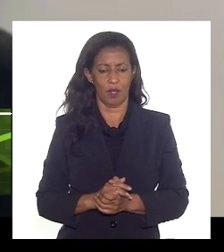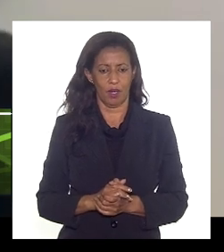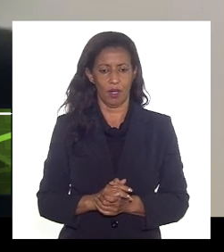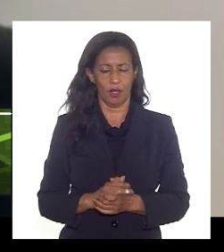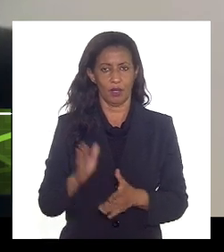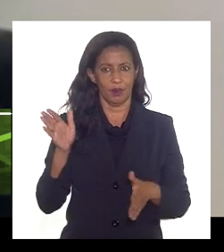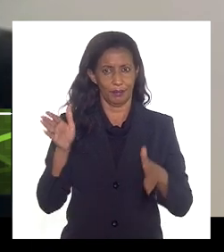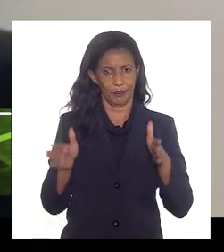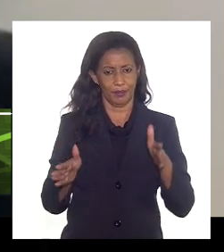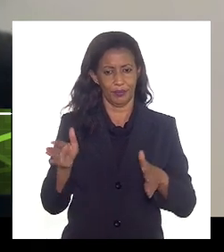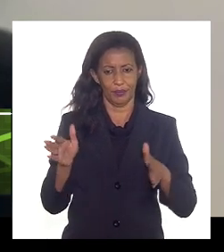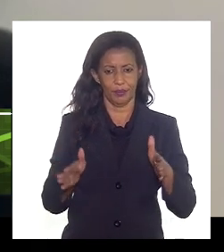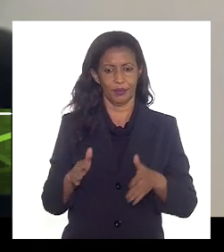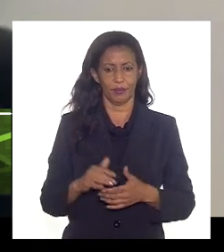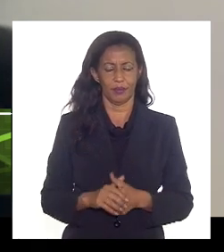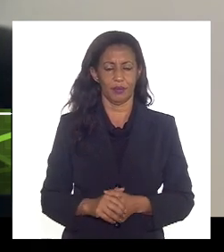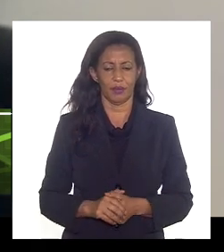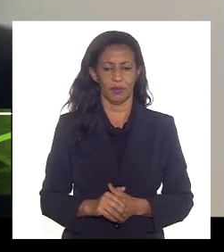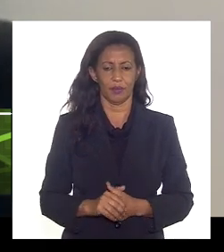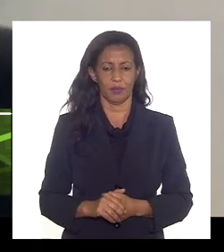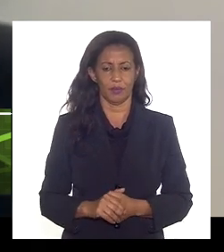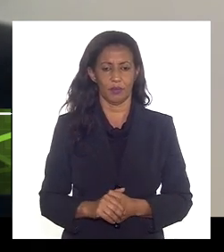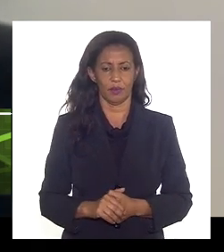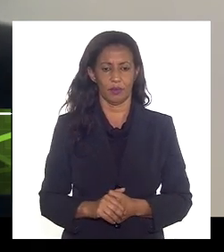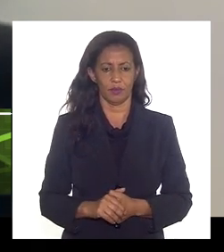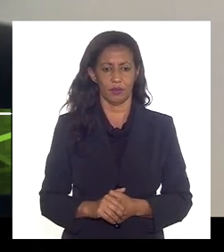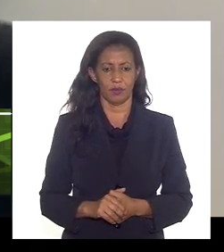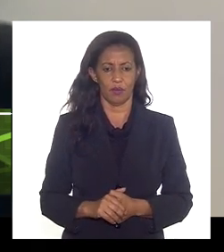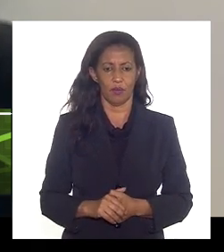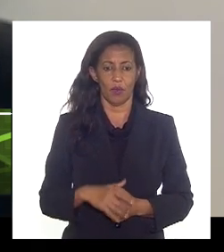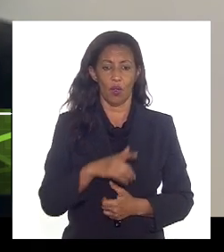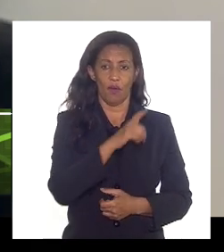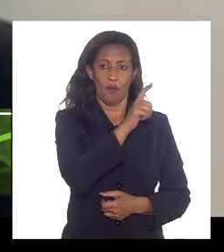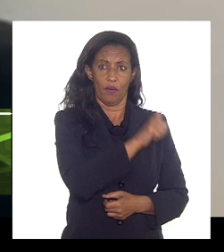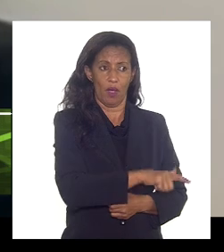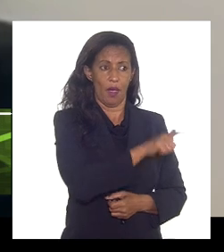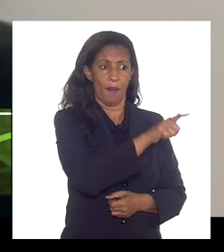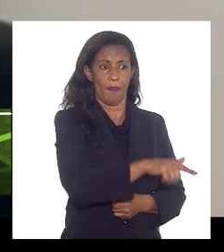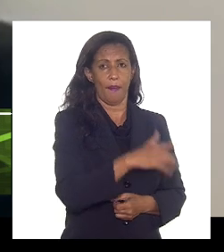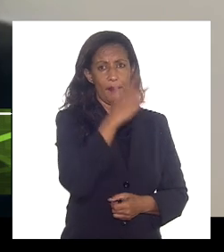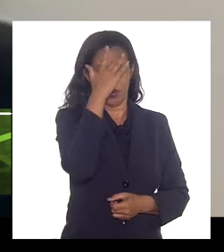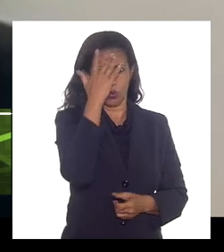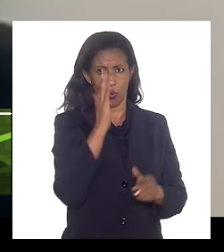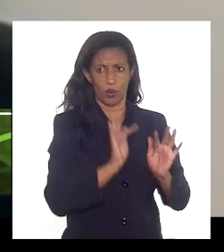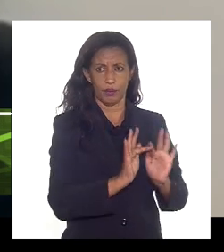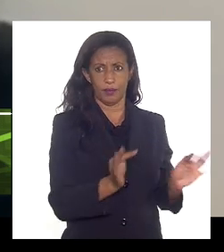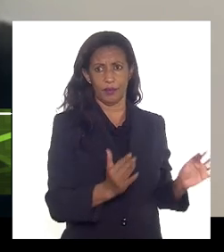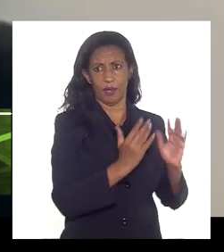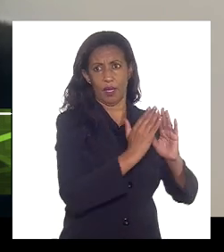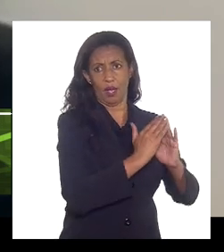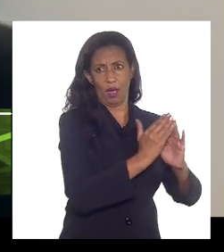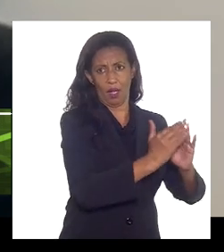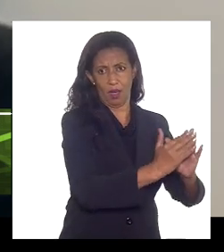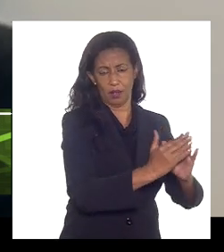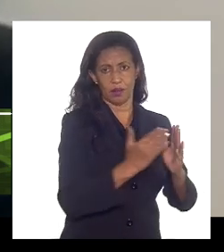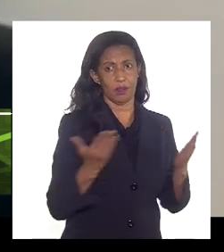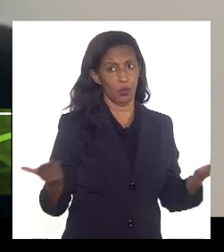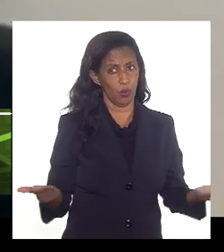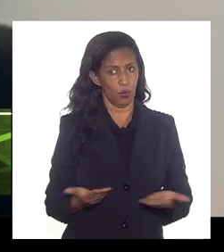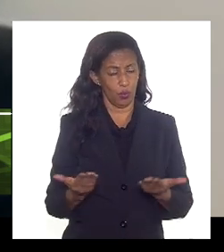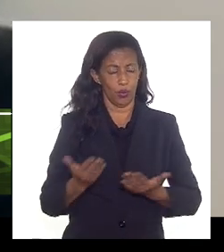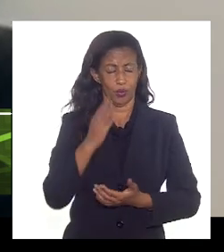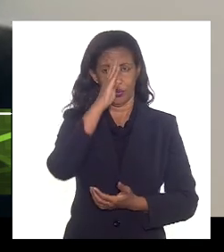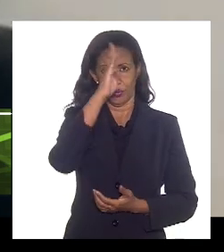periodicidade está certo? com relação aos consumidores residenciais hoje no Brasil